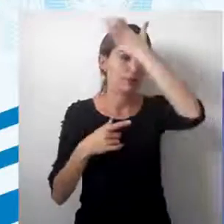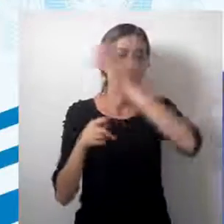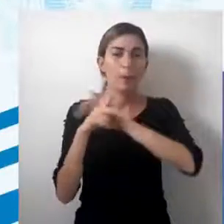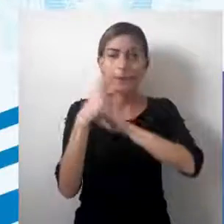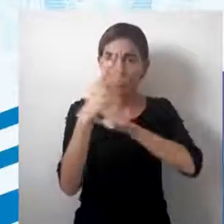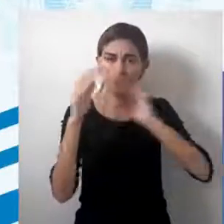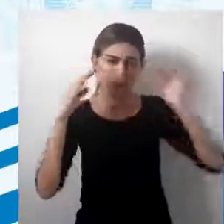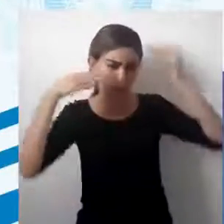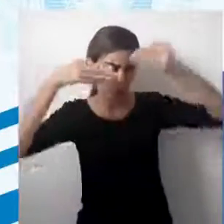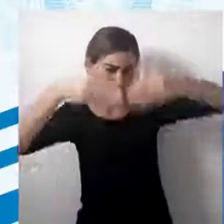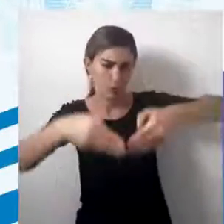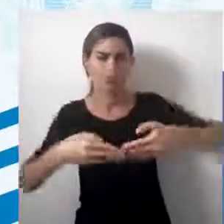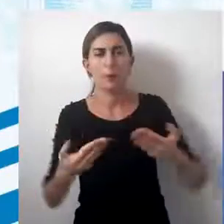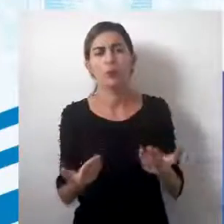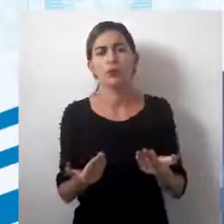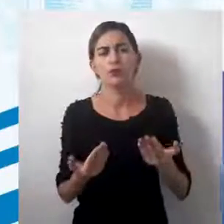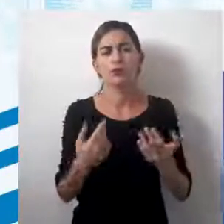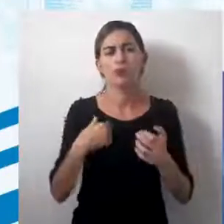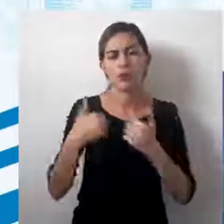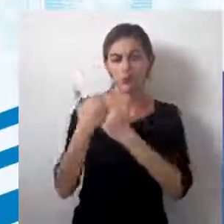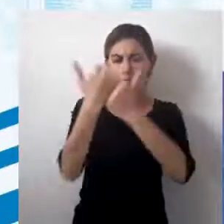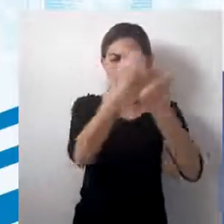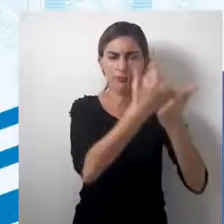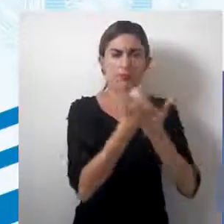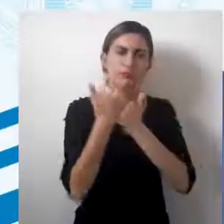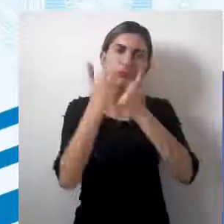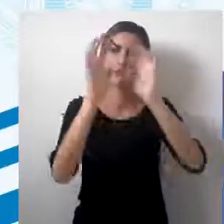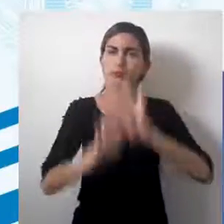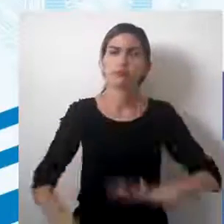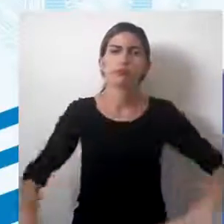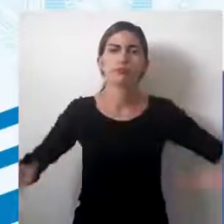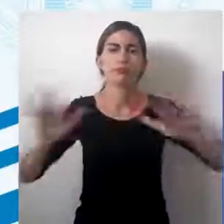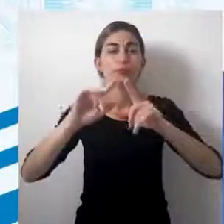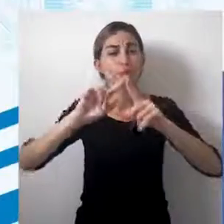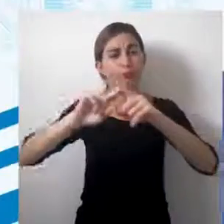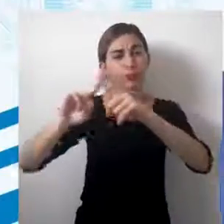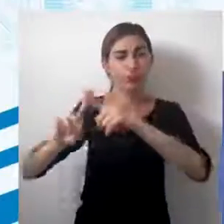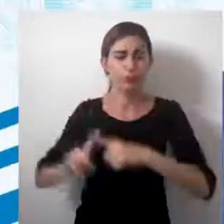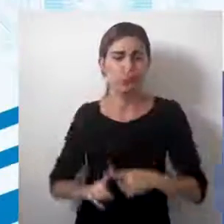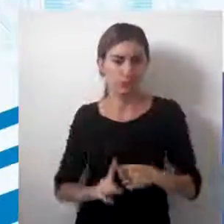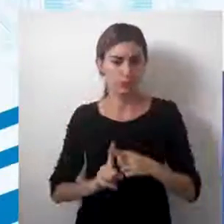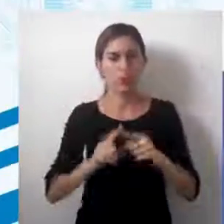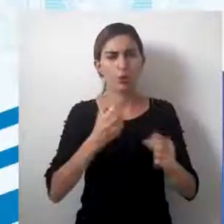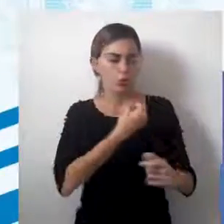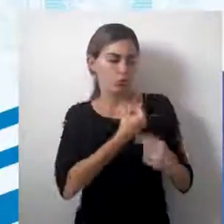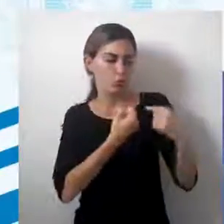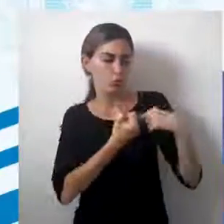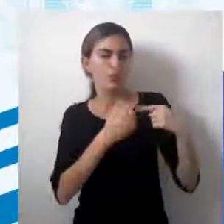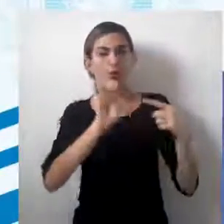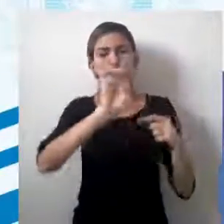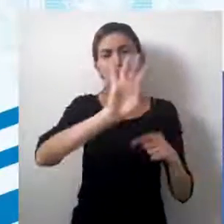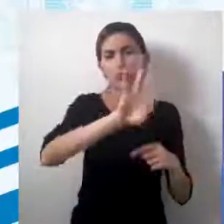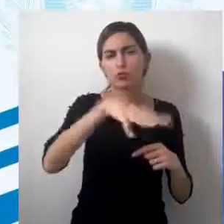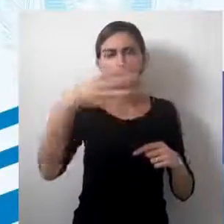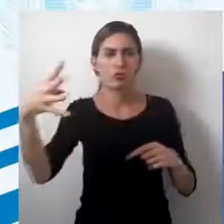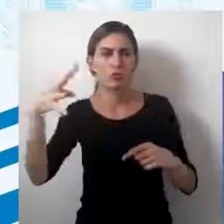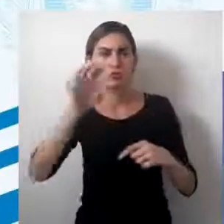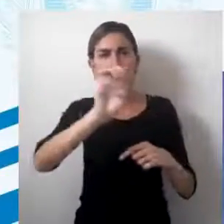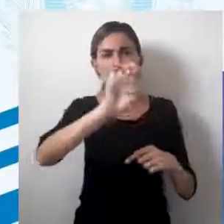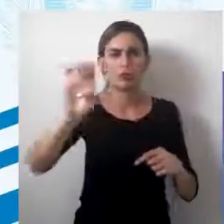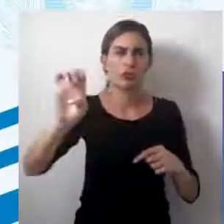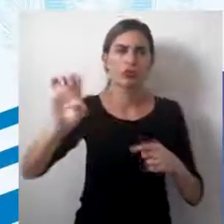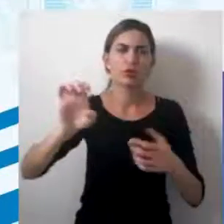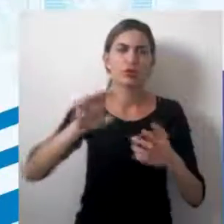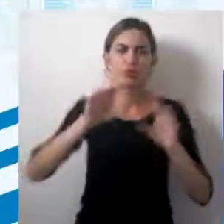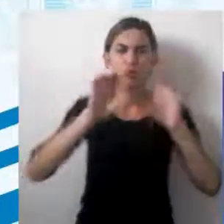específica, uma forma peculiar de representação do espaço, por quê? Porque ela converte números, estatísticas em mapas,